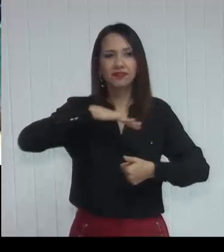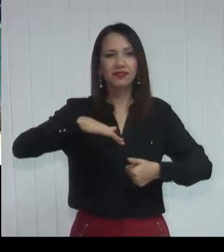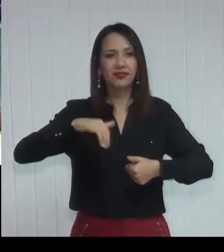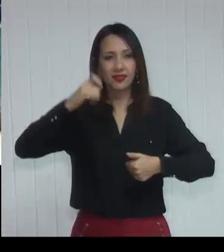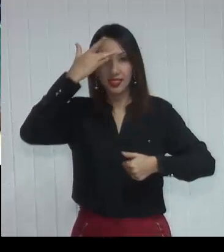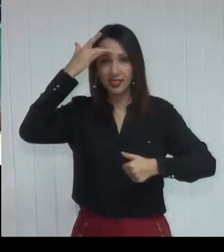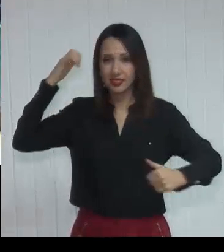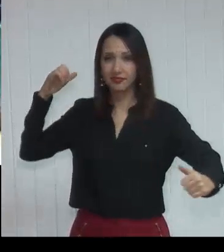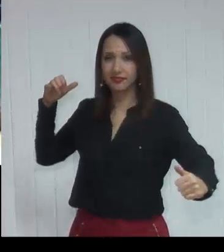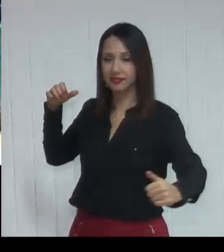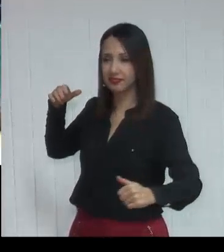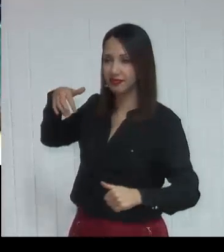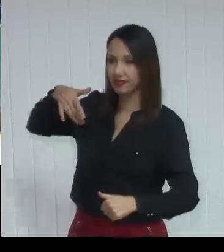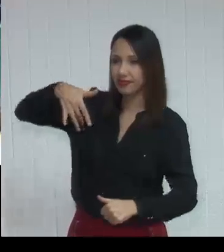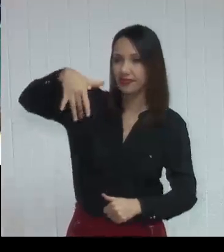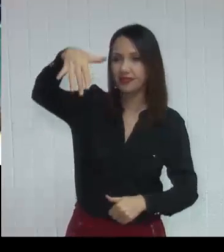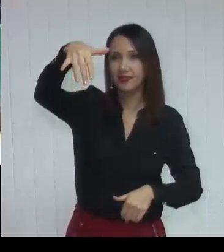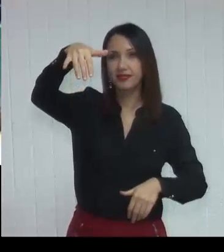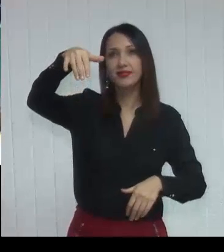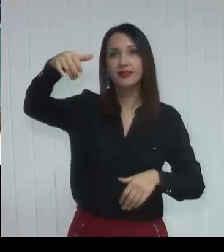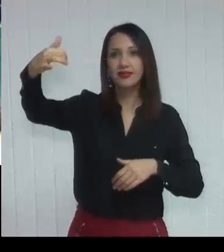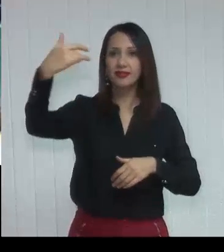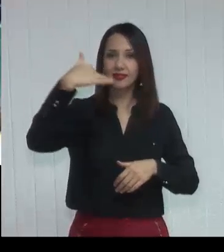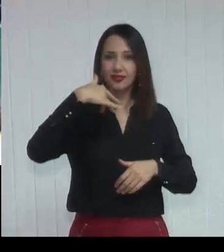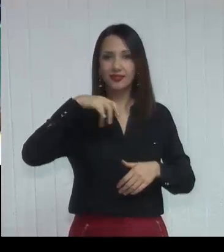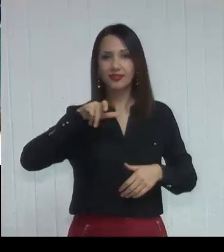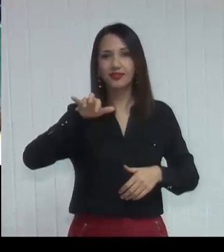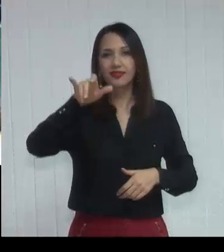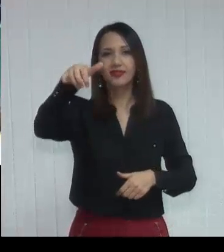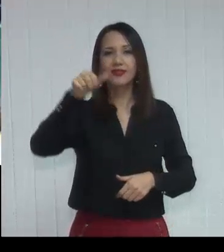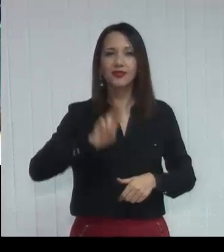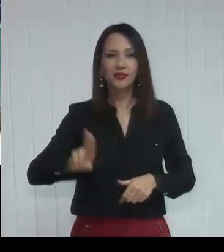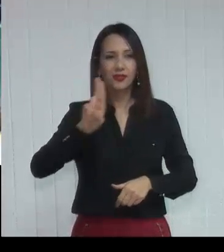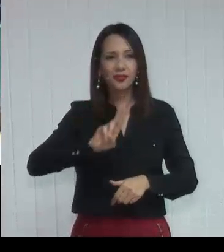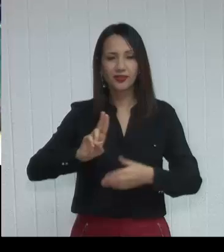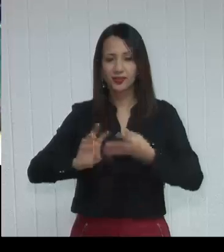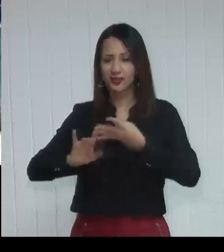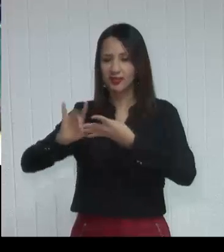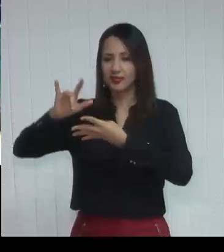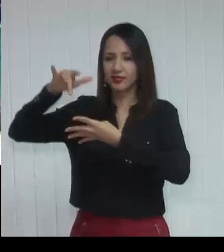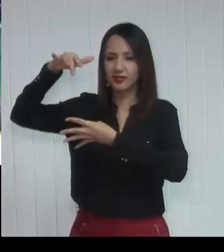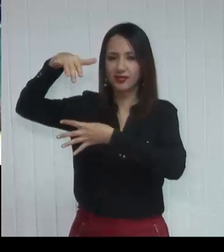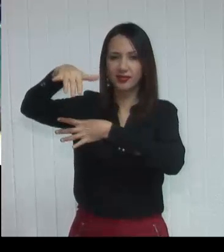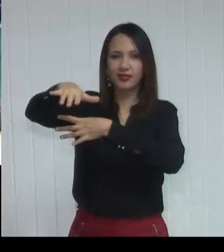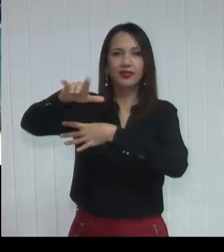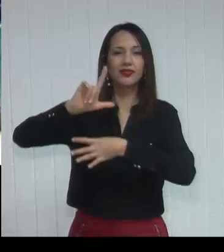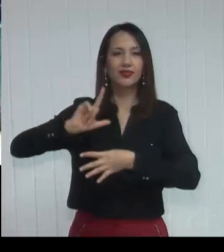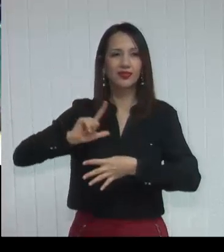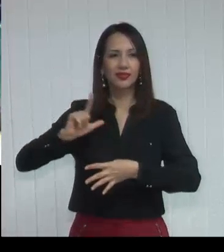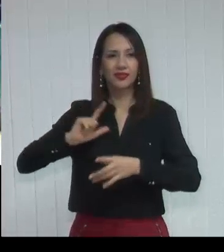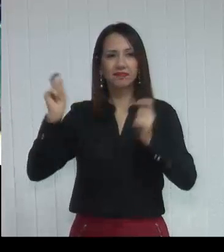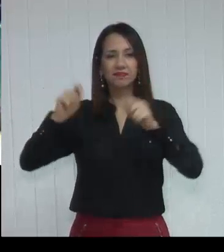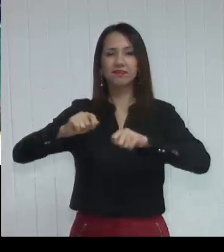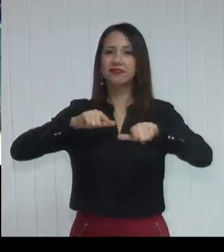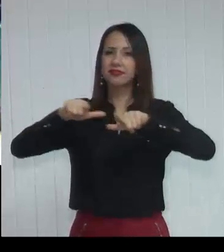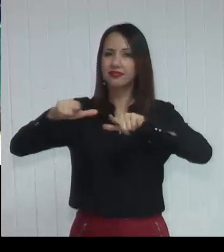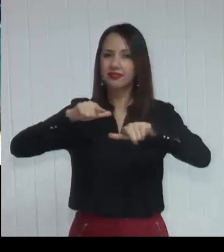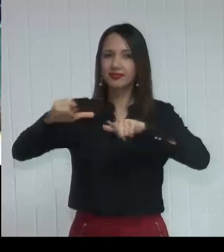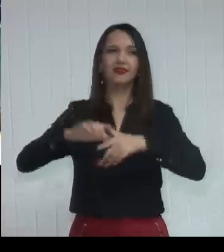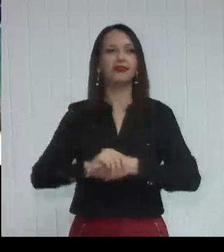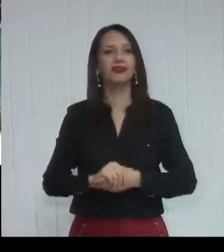pessoas usam, utilizam esse escadão, esse calçadão aí, para poder ir trabalhar